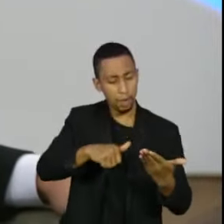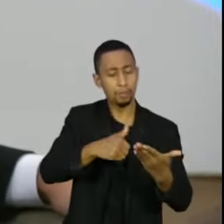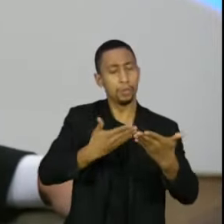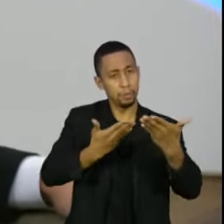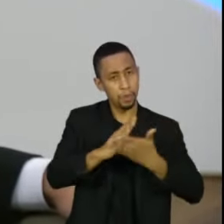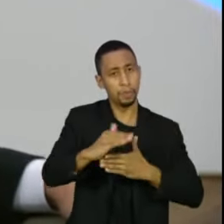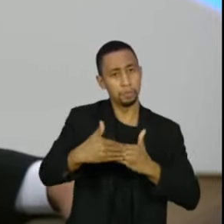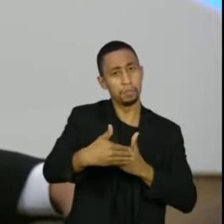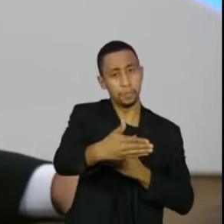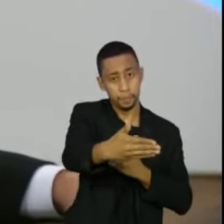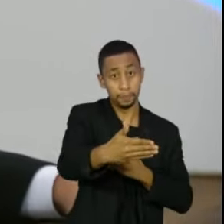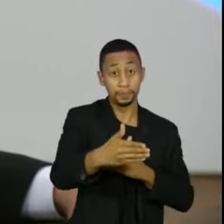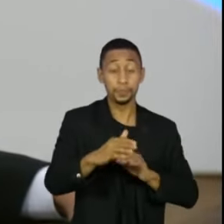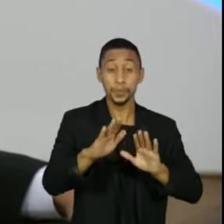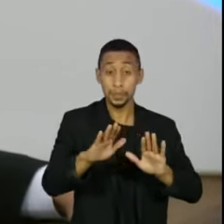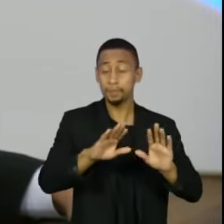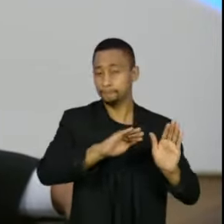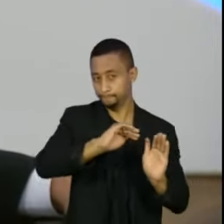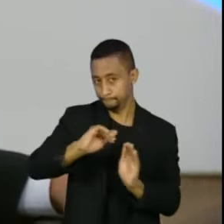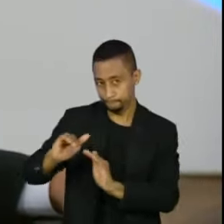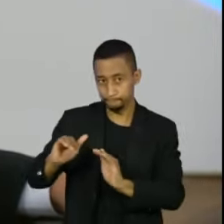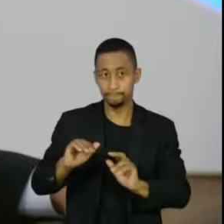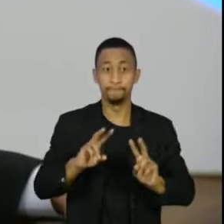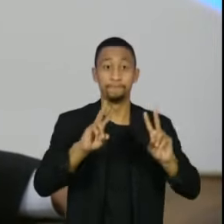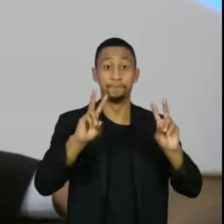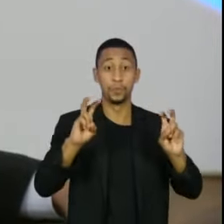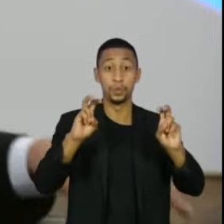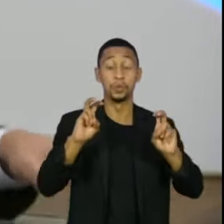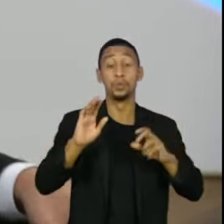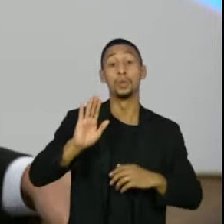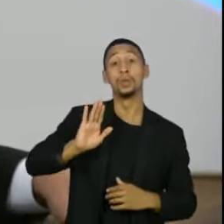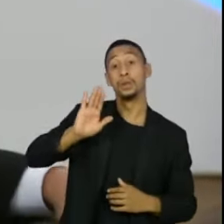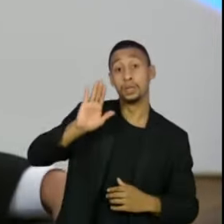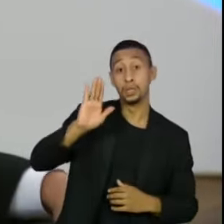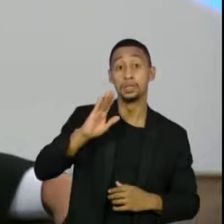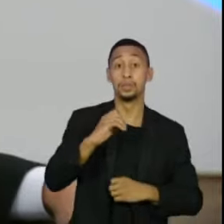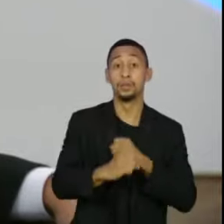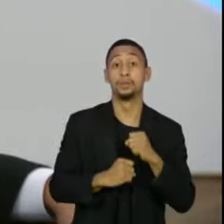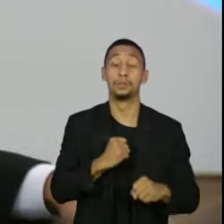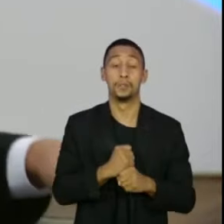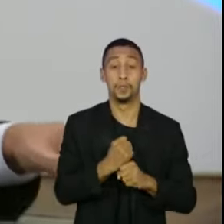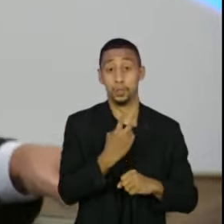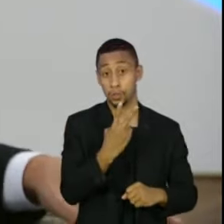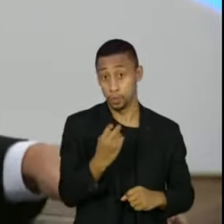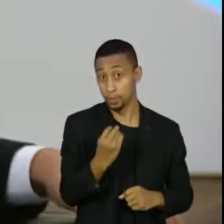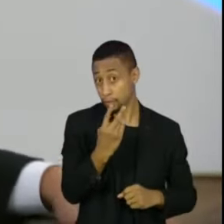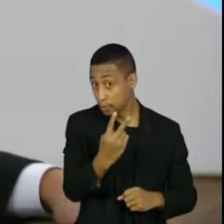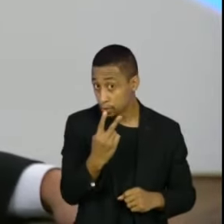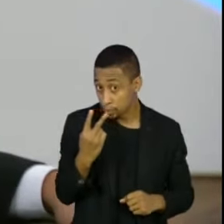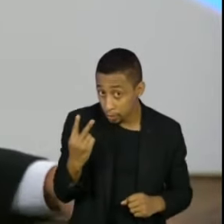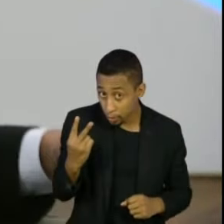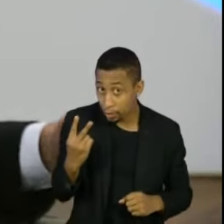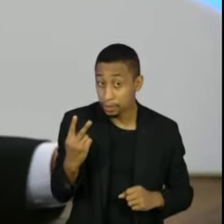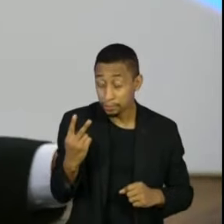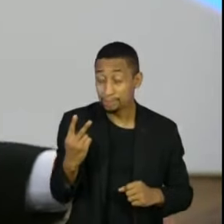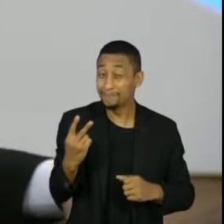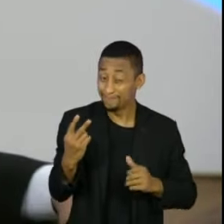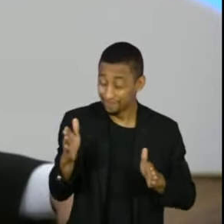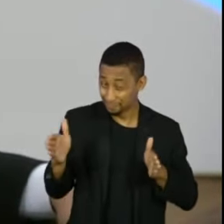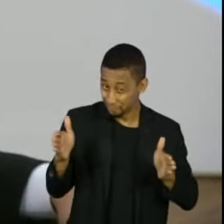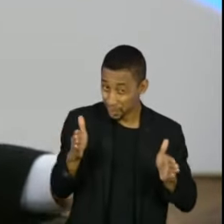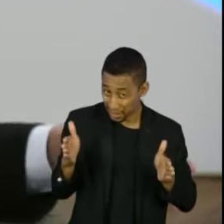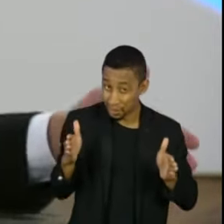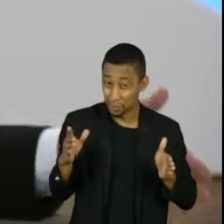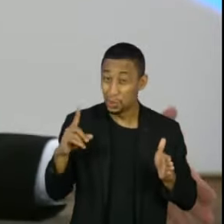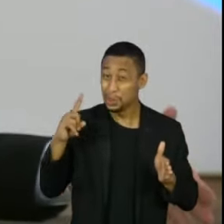Parlamento. Em relação às eleições de 2022, Edilene, o momento que nós estamos vivendo no Brasil, as prioridades que nós temos e a responsabilidade que